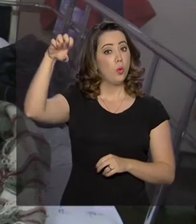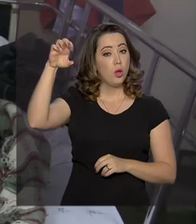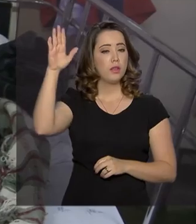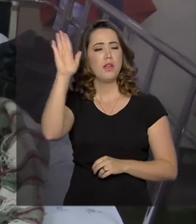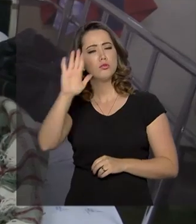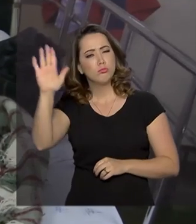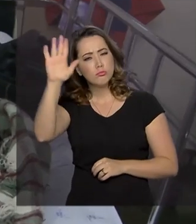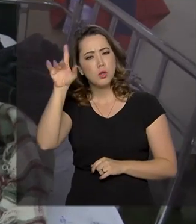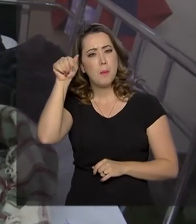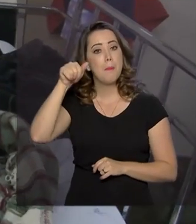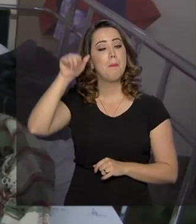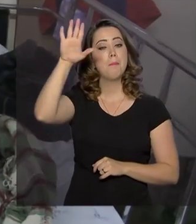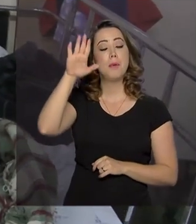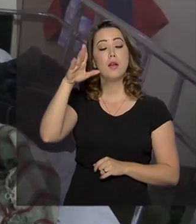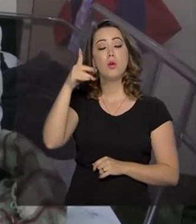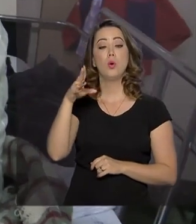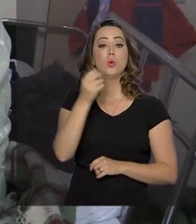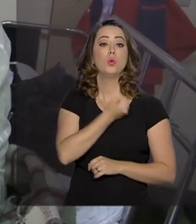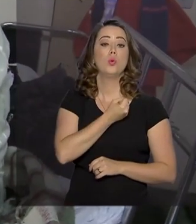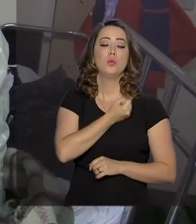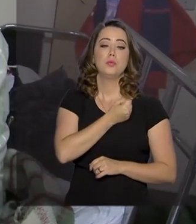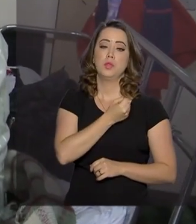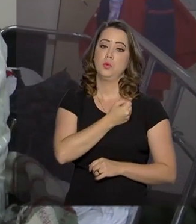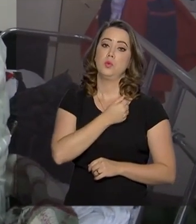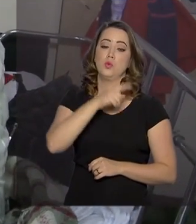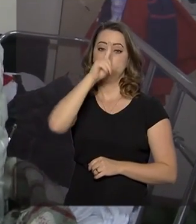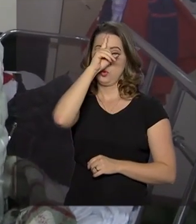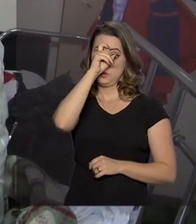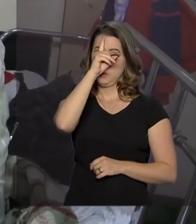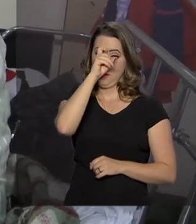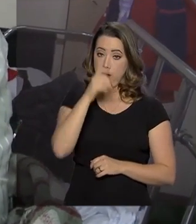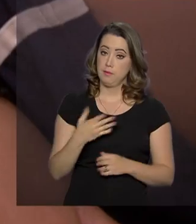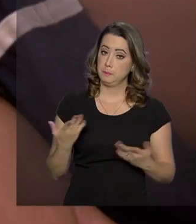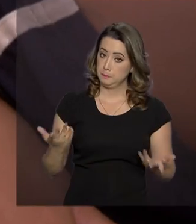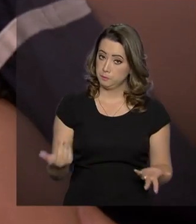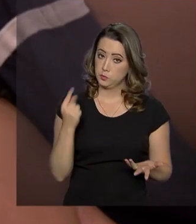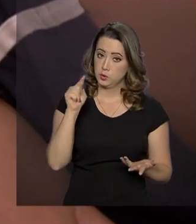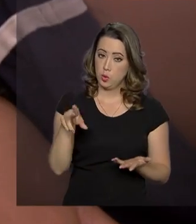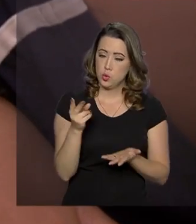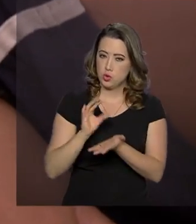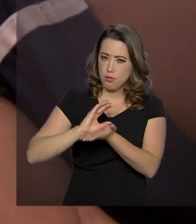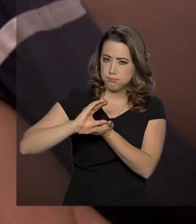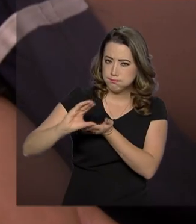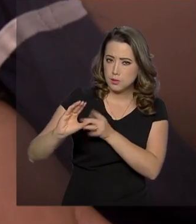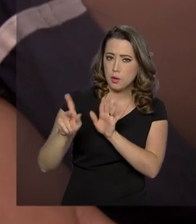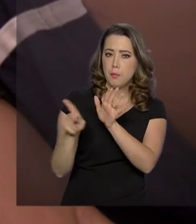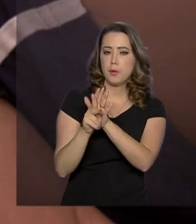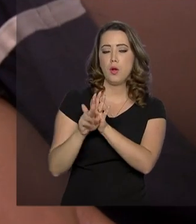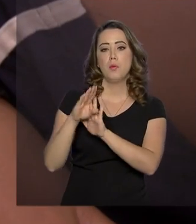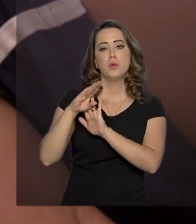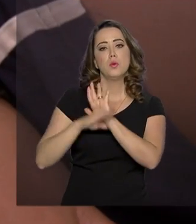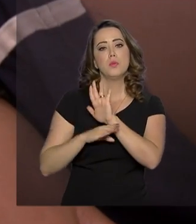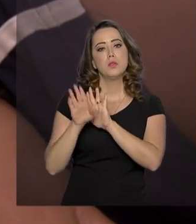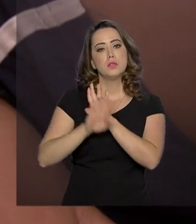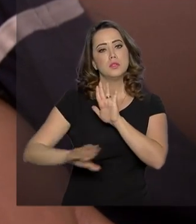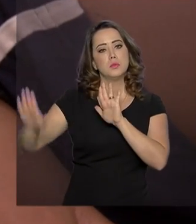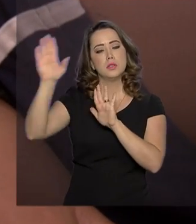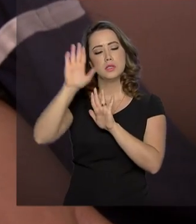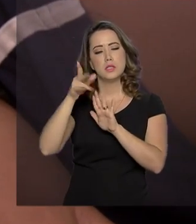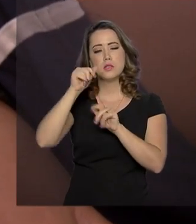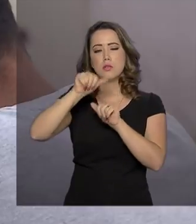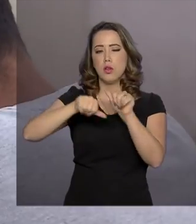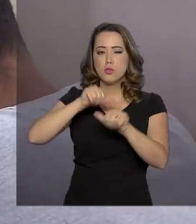instituições beneficiadas, 17 ao todo. A averba virá do Programa Nacional de Reestruturação dos Hospitais